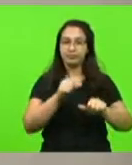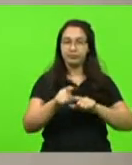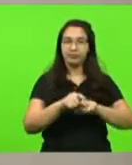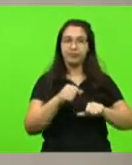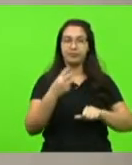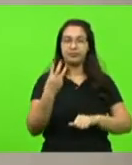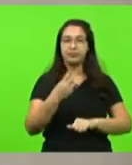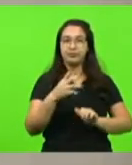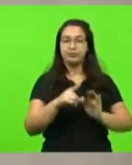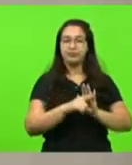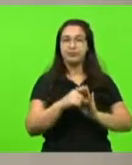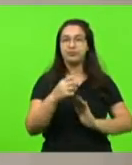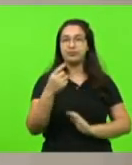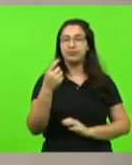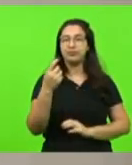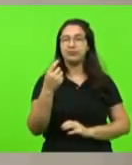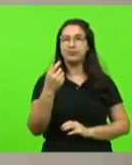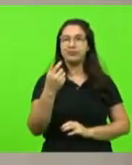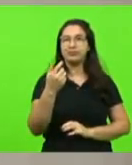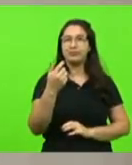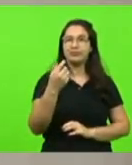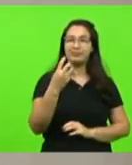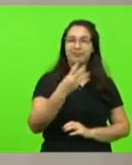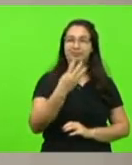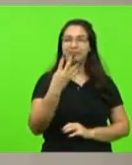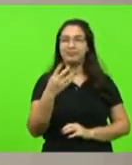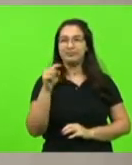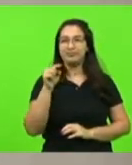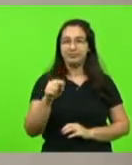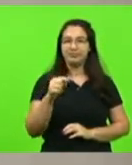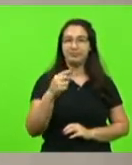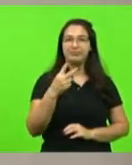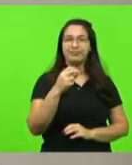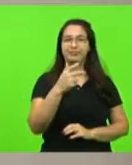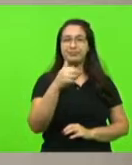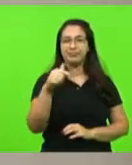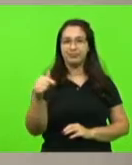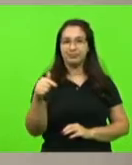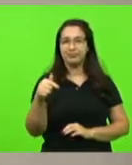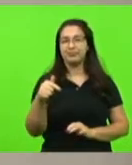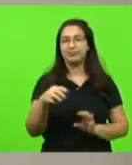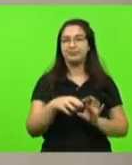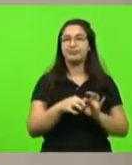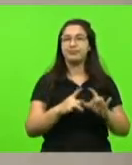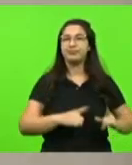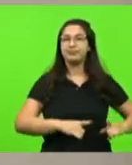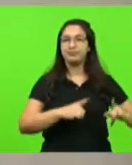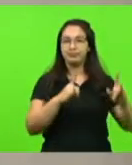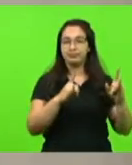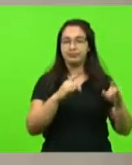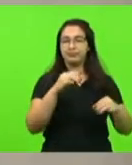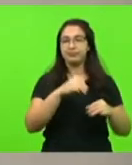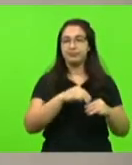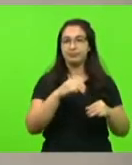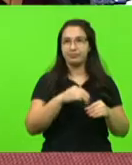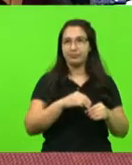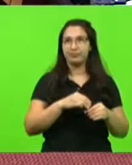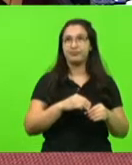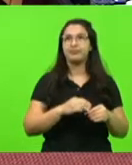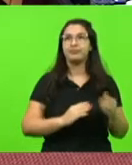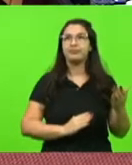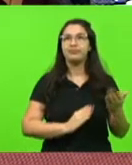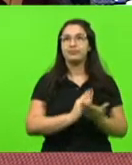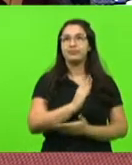lei 17.434.2017, que autoriza a doação de imóvel no município de Ituporanga. Deputados que aprovam, permaneçam como se encontram,